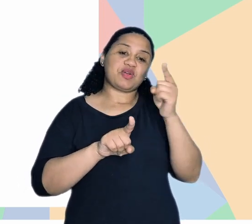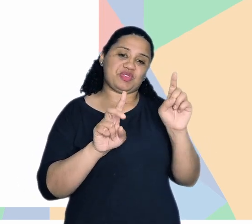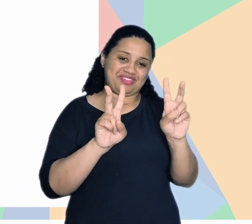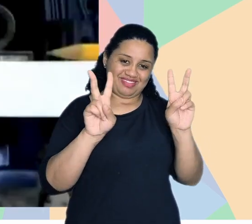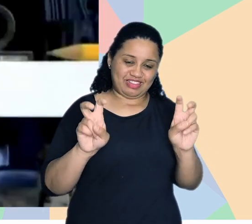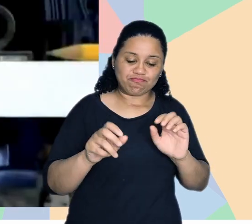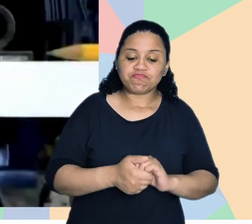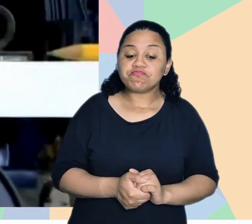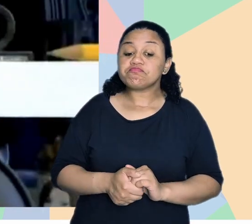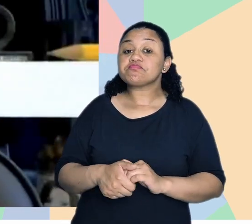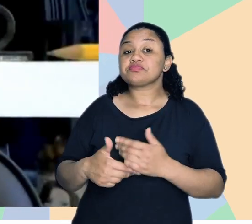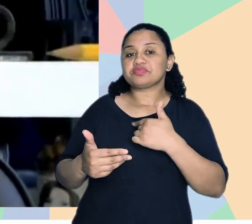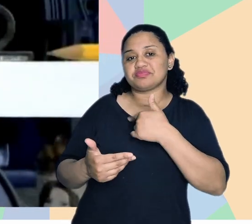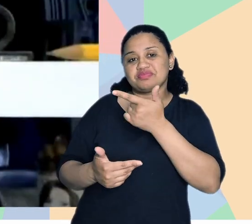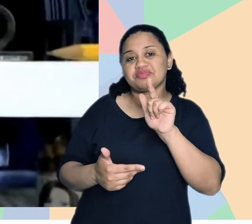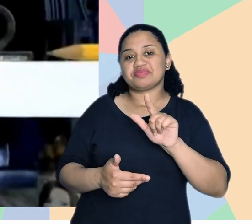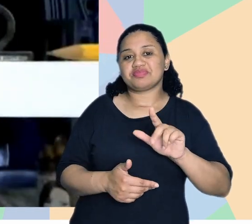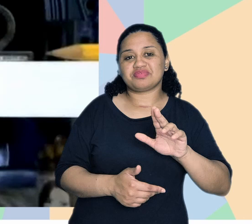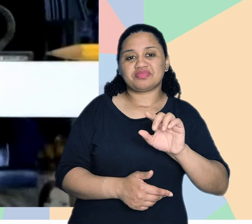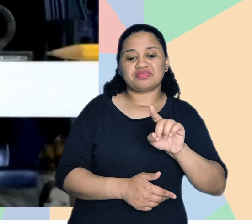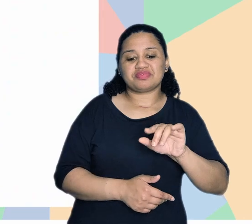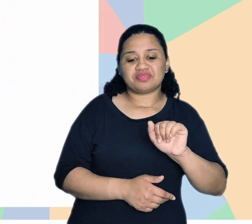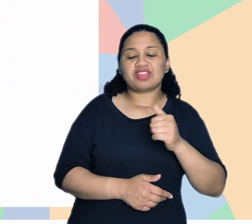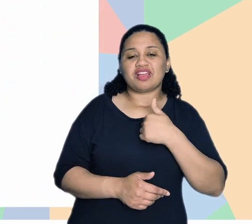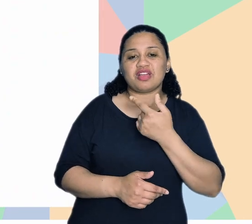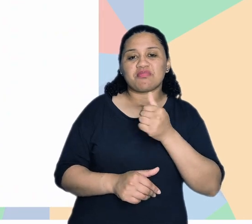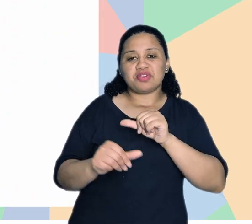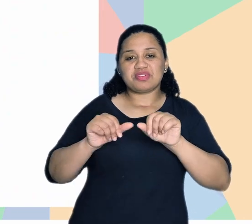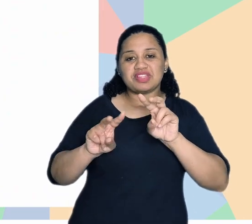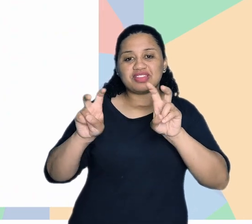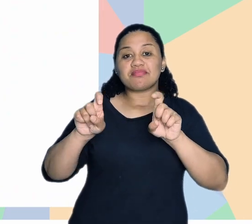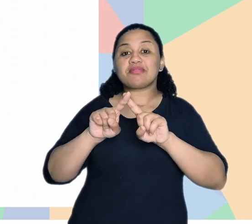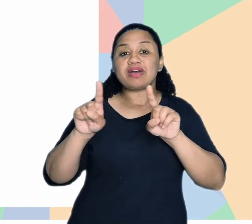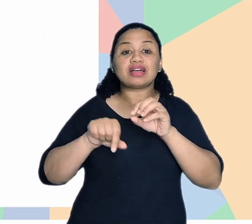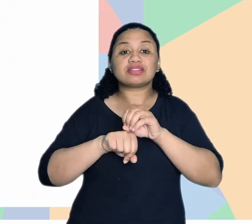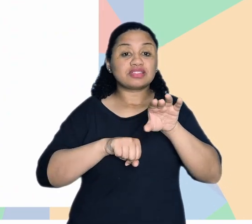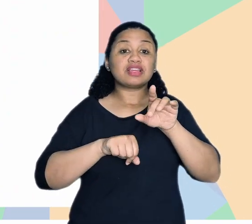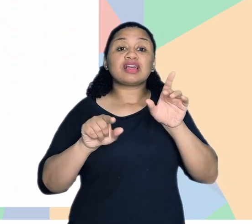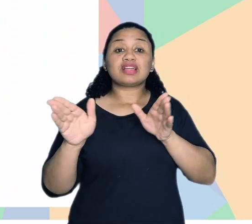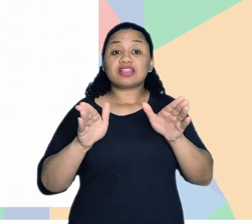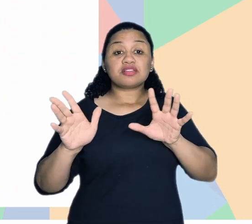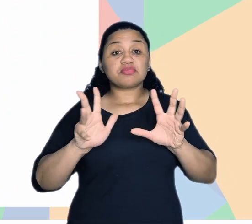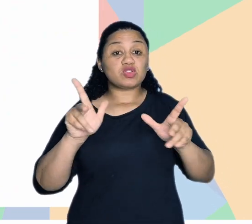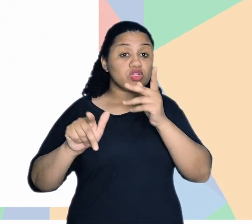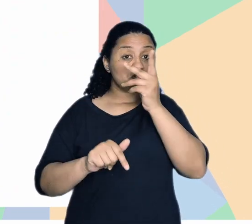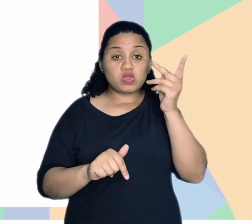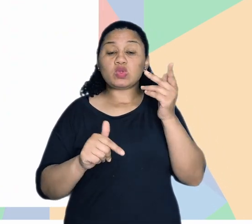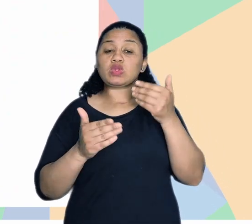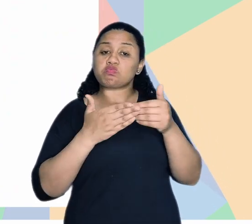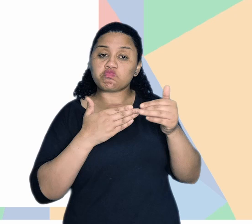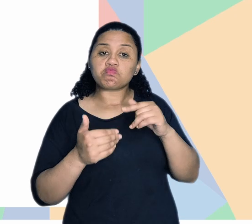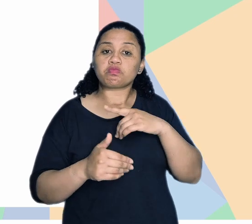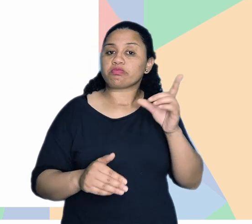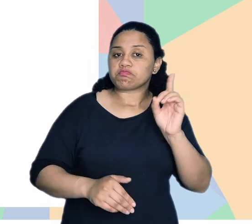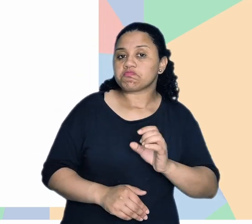É verdade, é verdade. Então, cara, só para a gente... Eu já vou passar para a Luísa, né? Para a gente trocar o tema aqui, mas fica a dica, pessoal. Acessibilidade é para todas as pessoas,